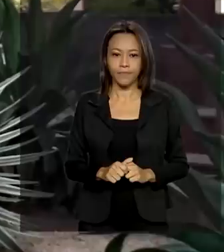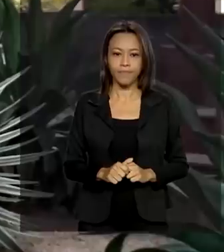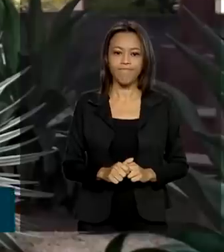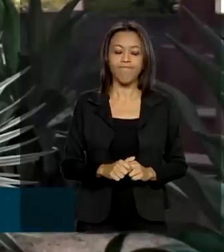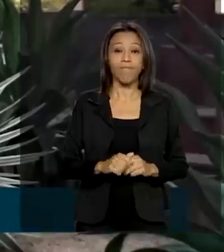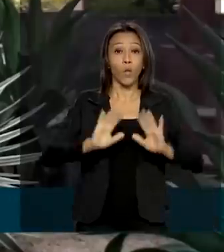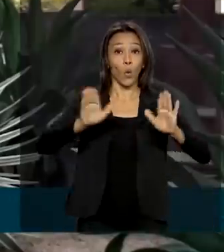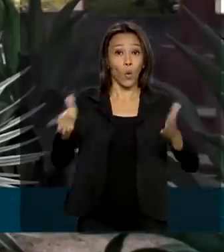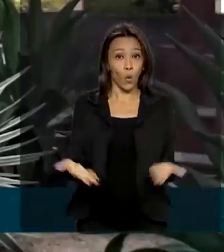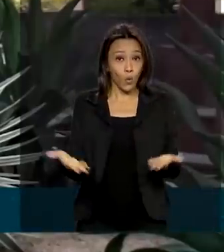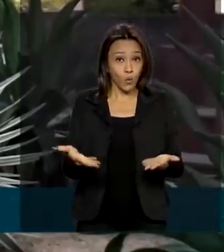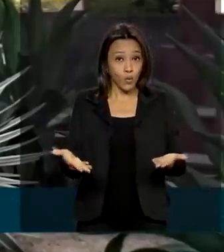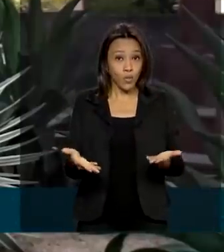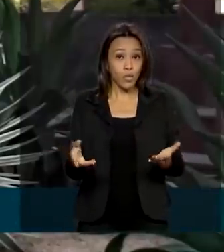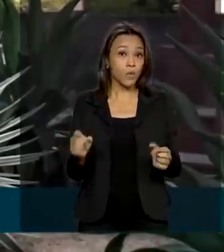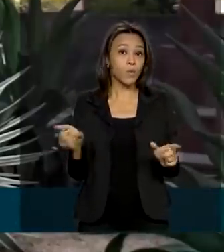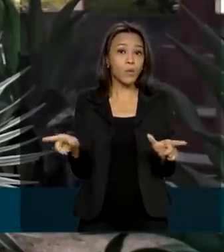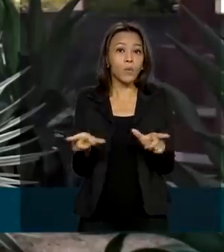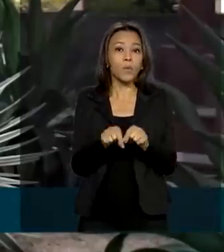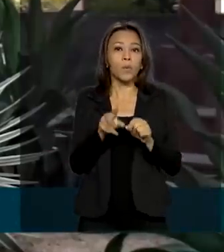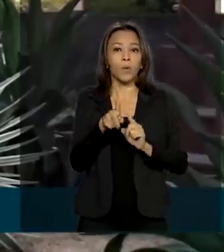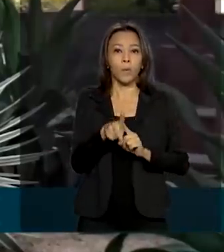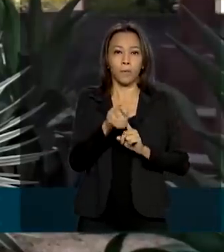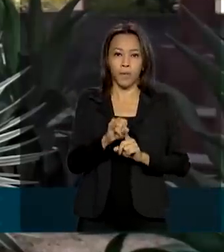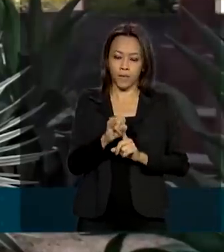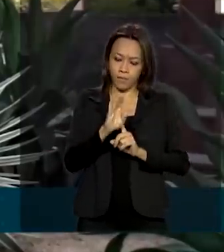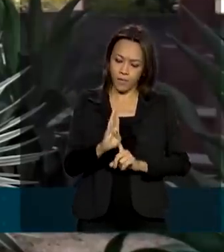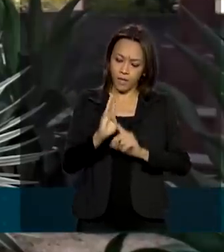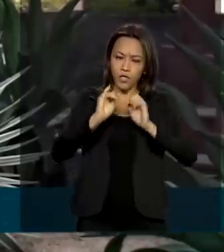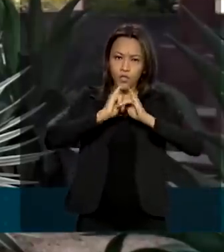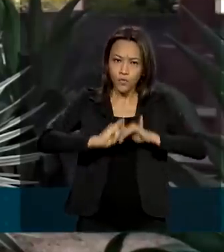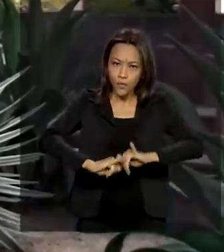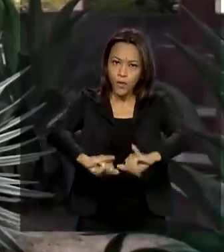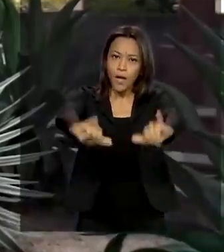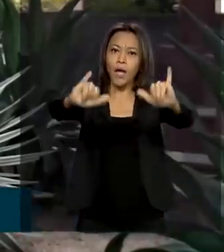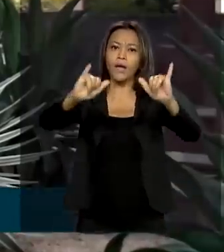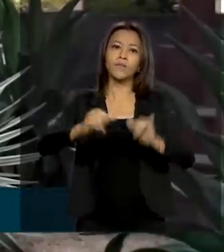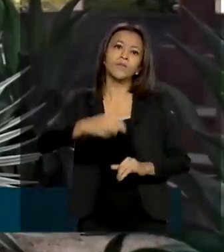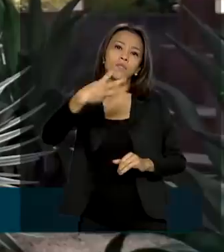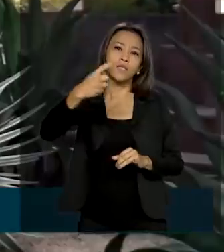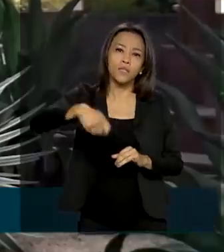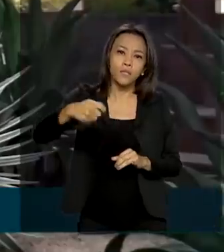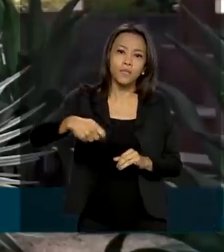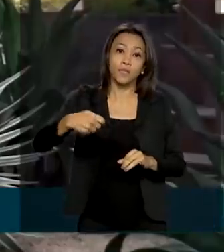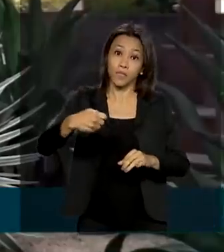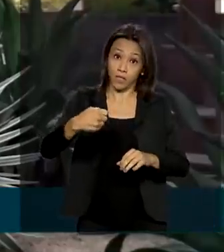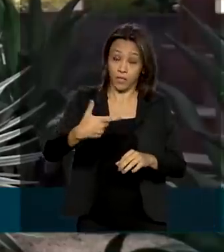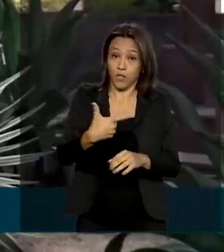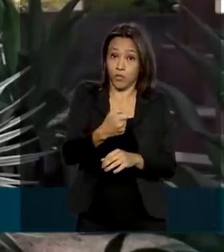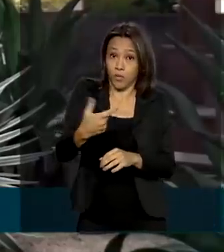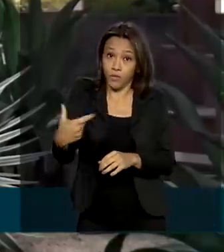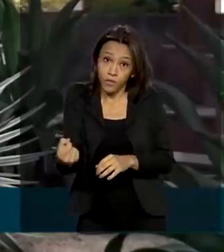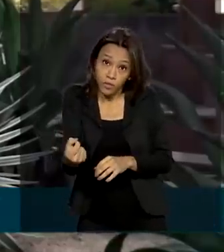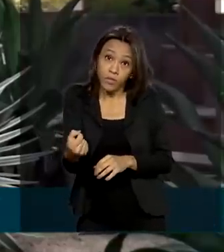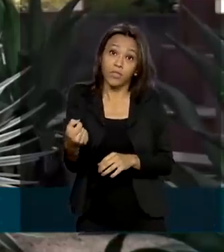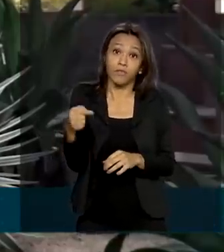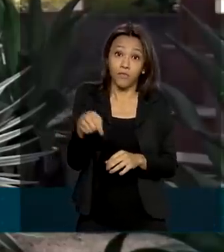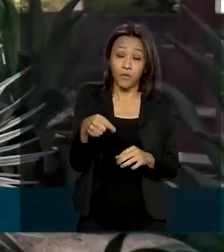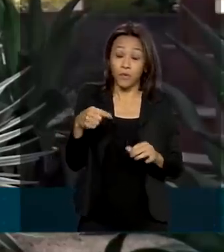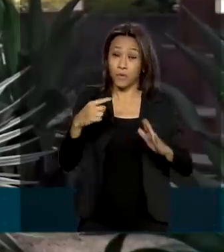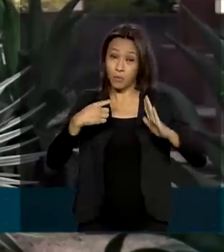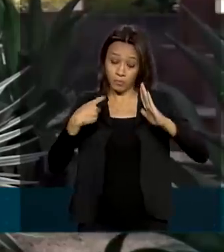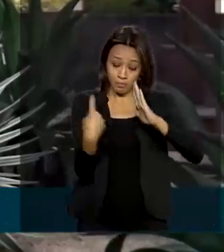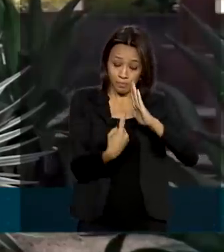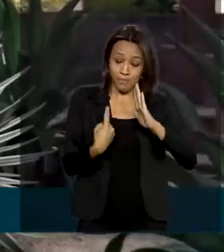Saiu hoje o produto interno bruto, o PIB, para o segundo trimestre de 2020. Esse foi o período auge do isolamento